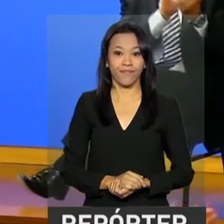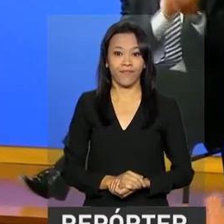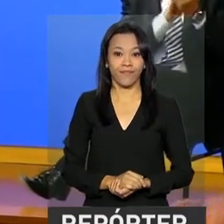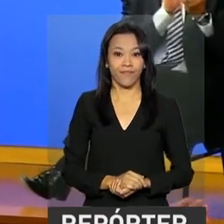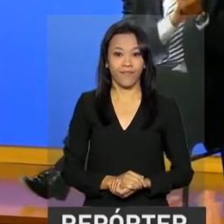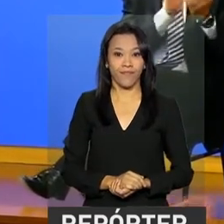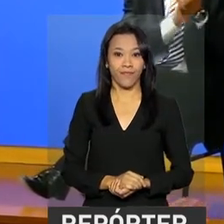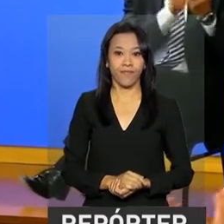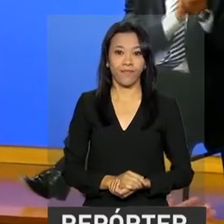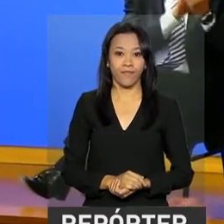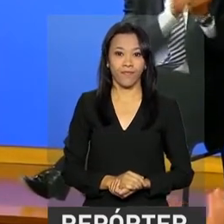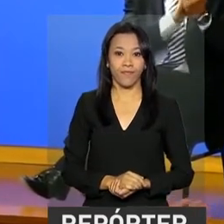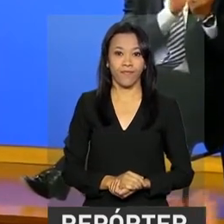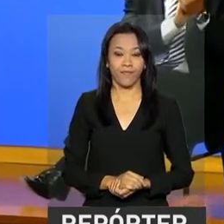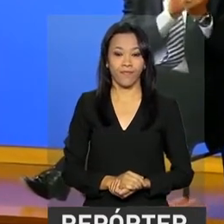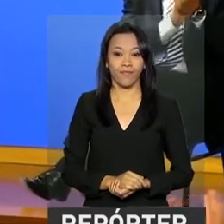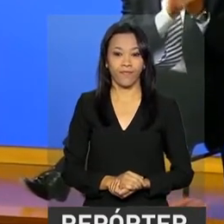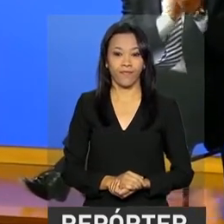Viu, Flávio?